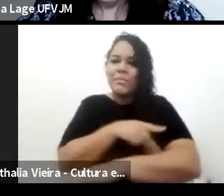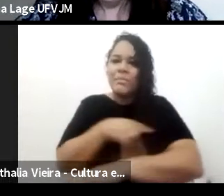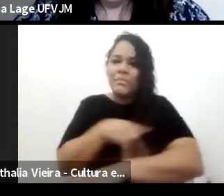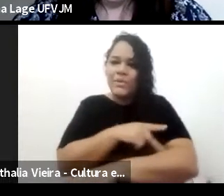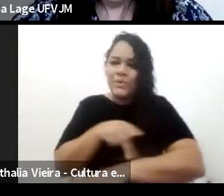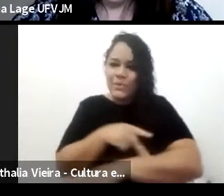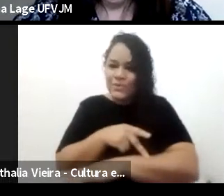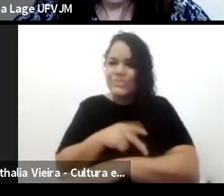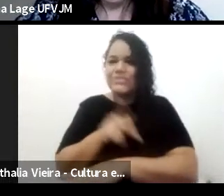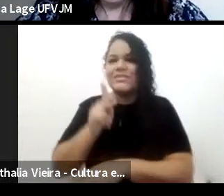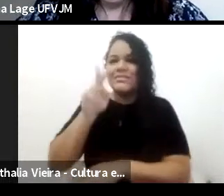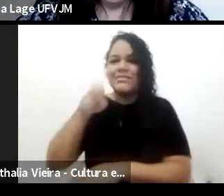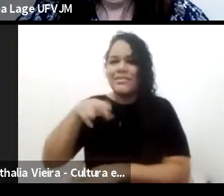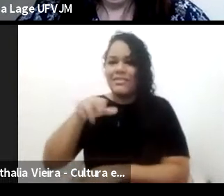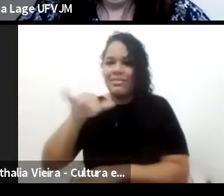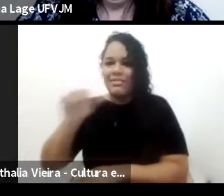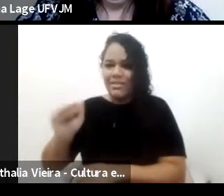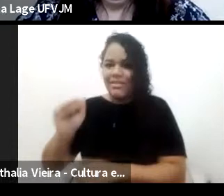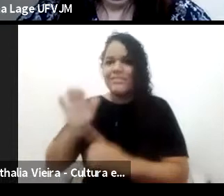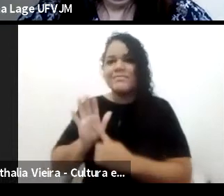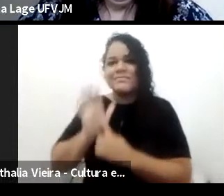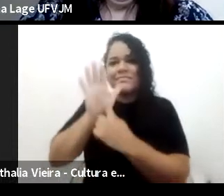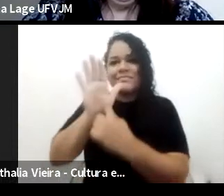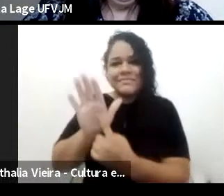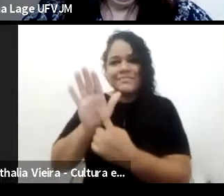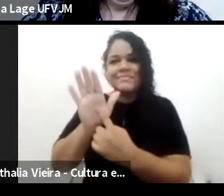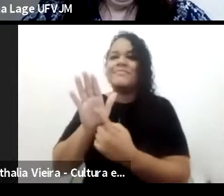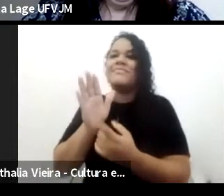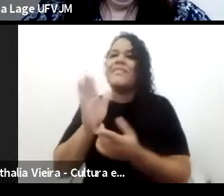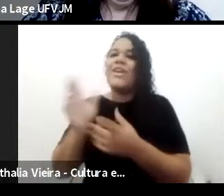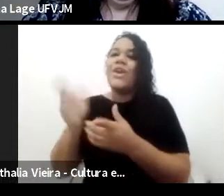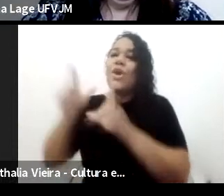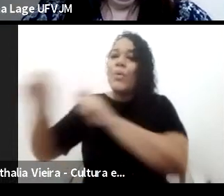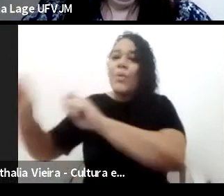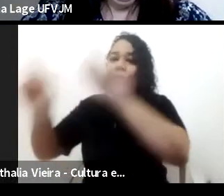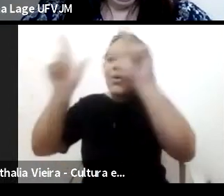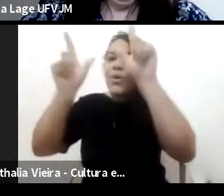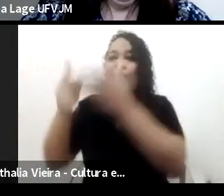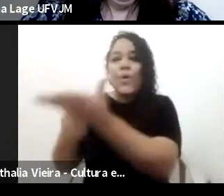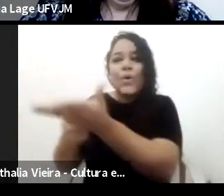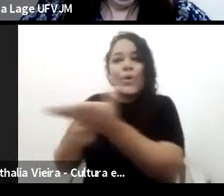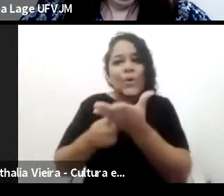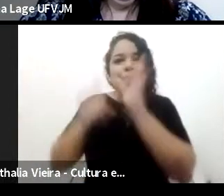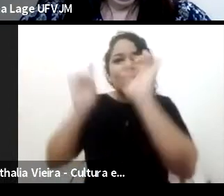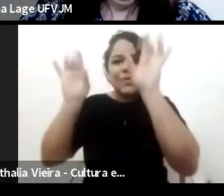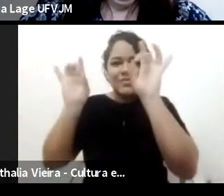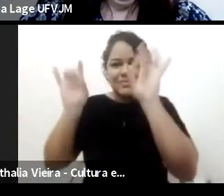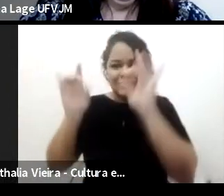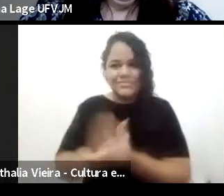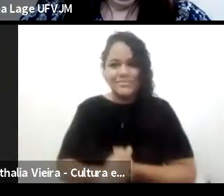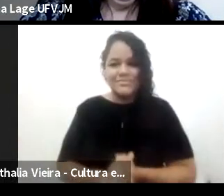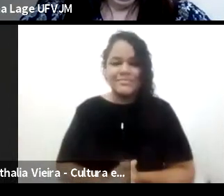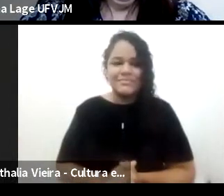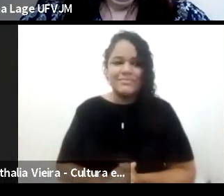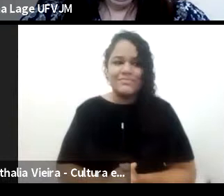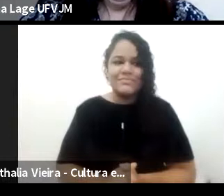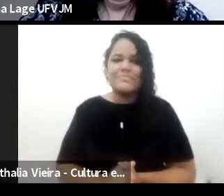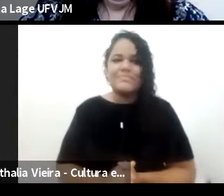convidada. Kenia, pode abrir seu microfone e apresentar a nossa convidada, por gentileza.